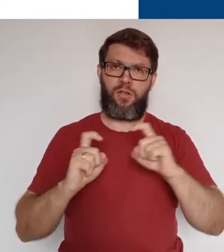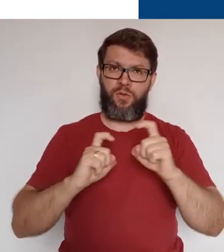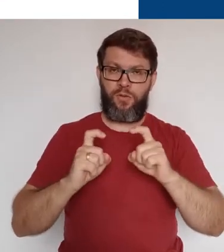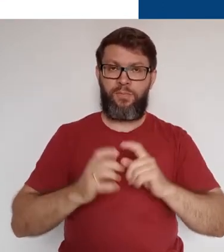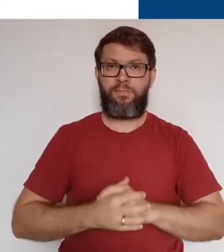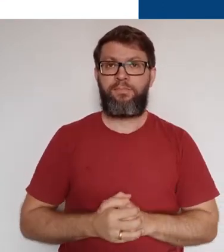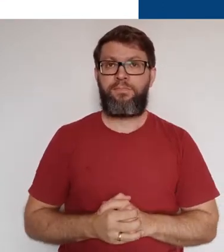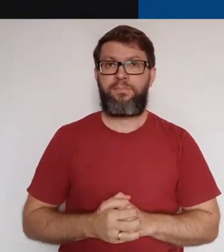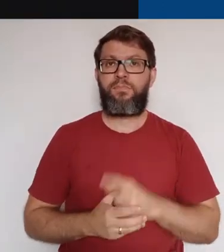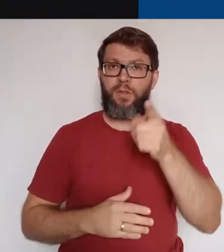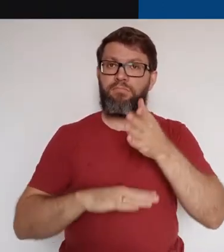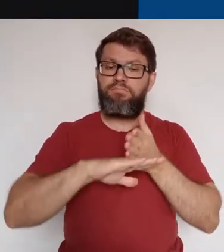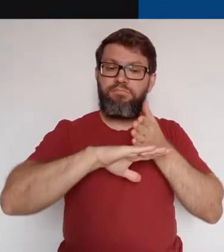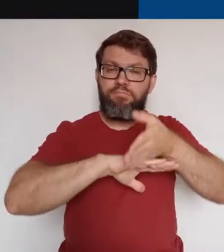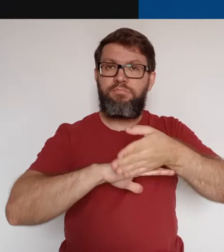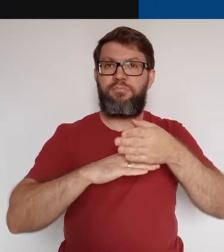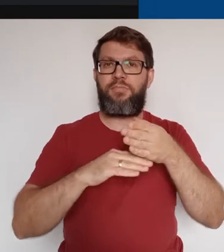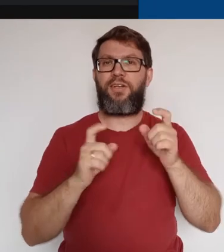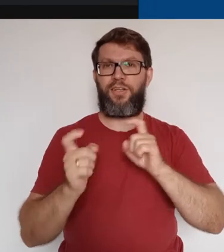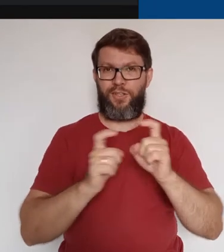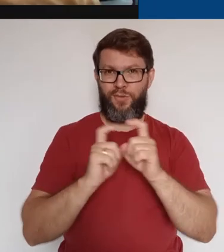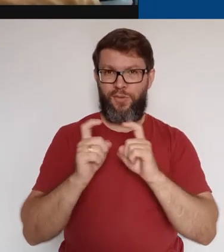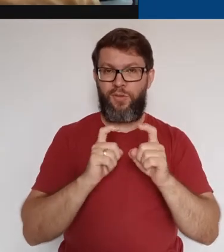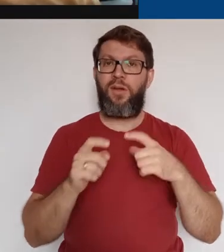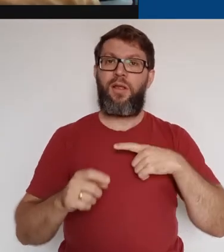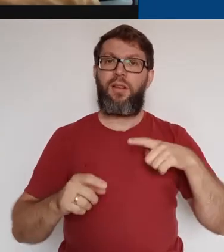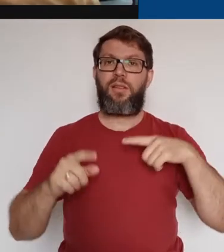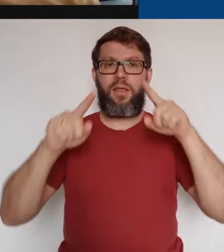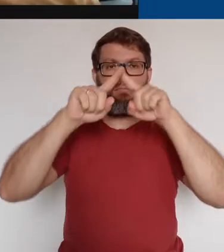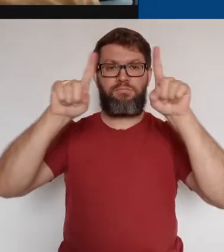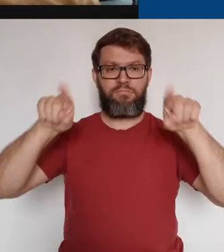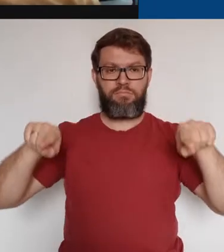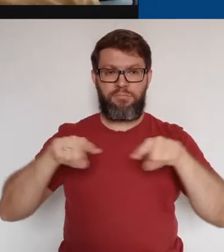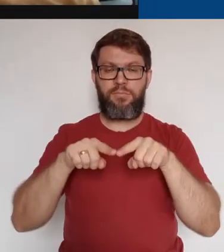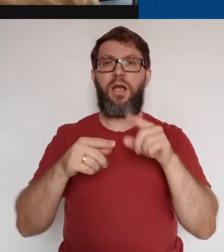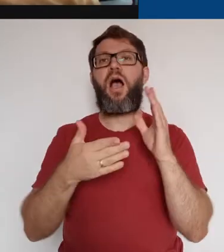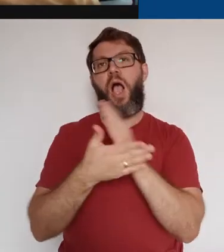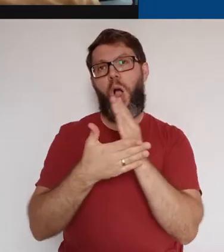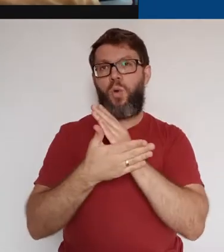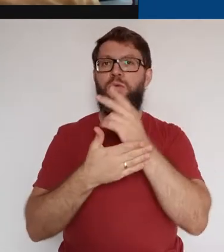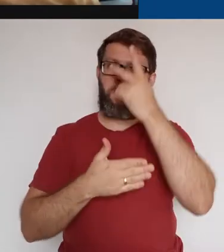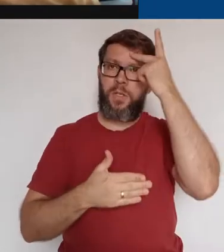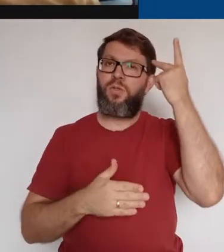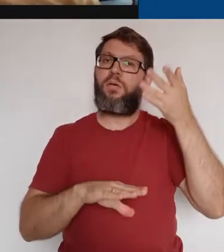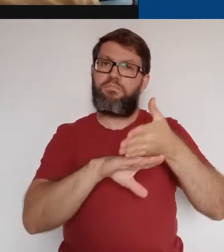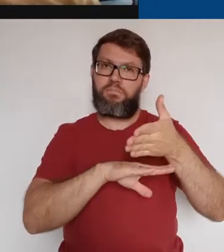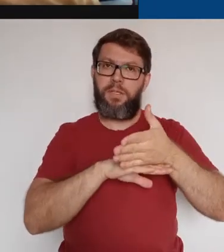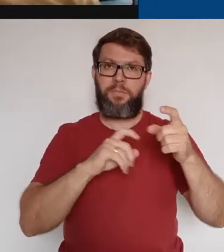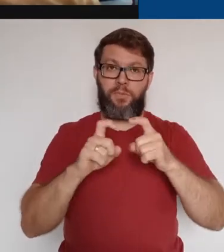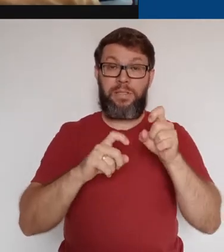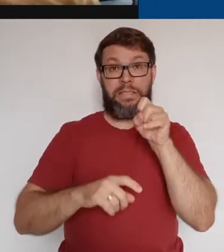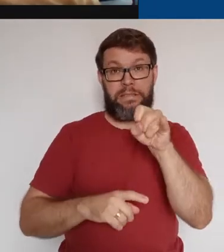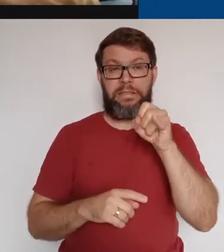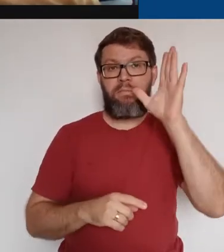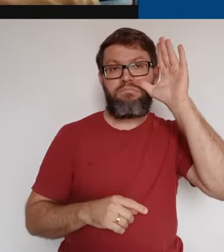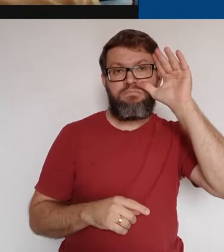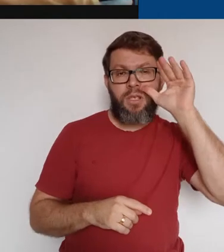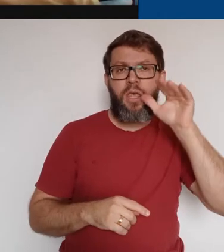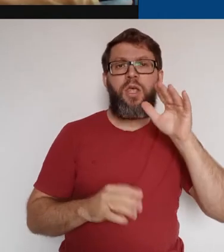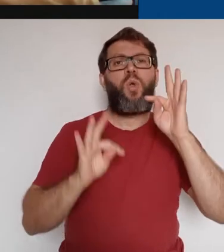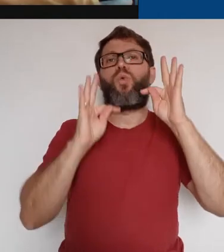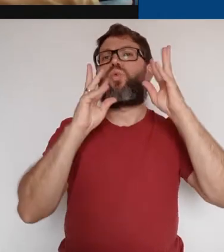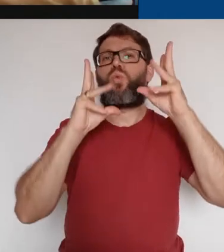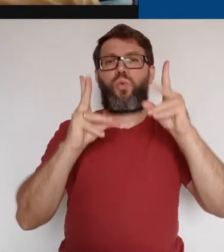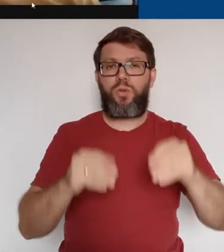Depois de entrar em uma reunião, nós temos na tela a visualização de alguns participantes. Se quisermos conferir quem são